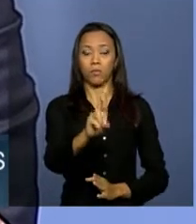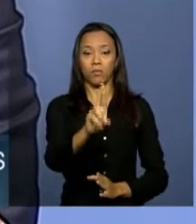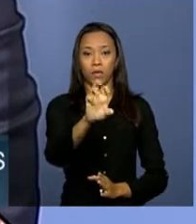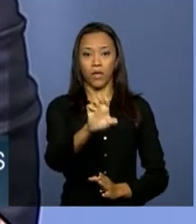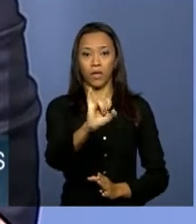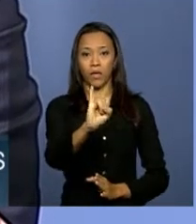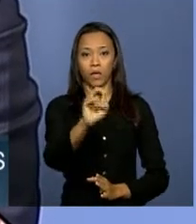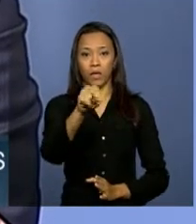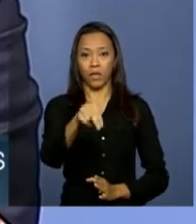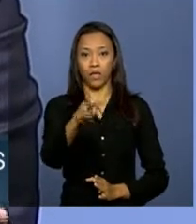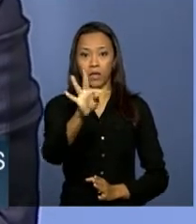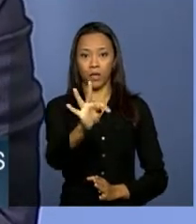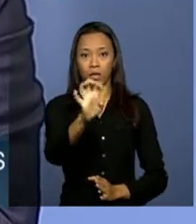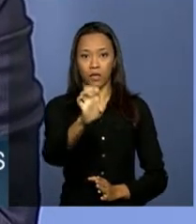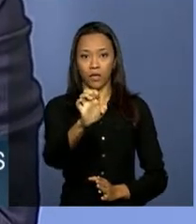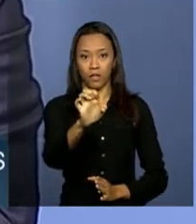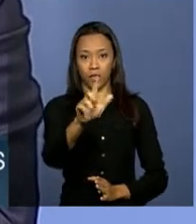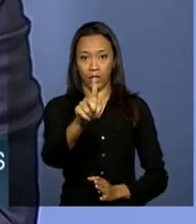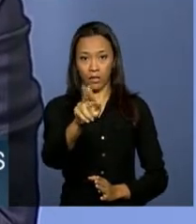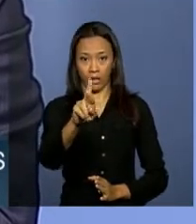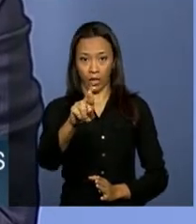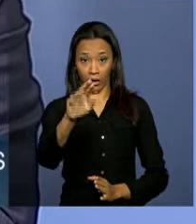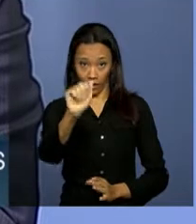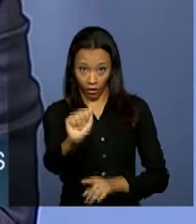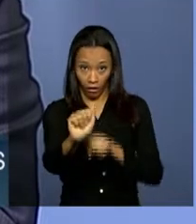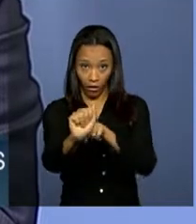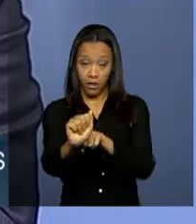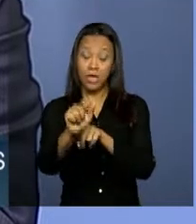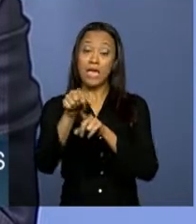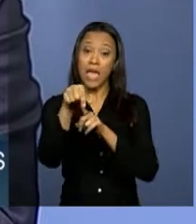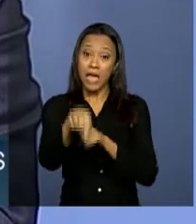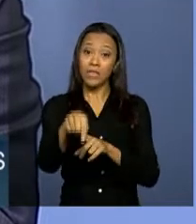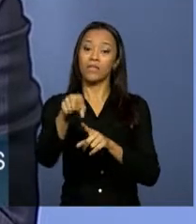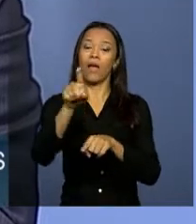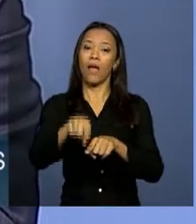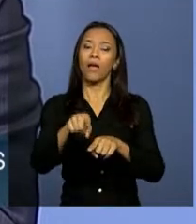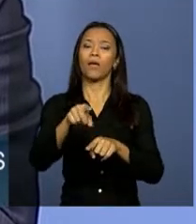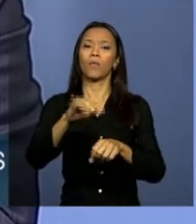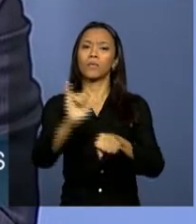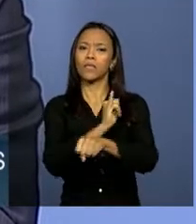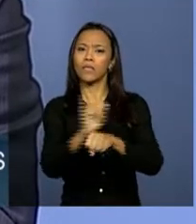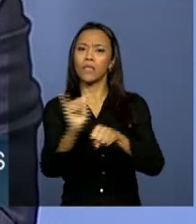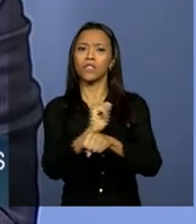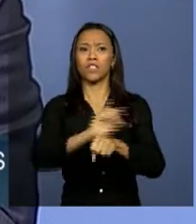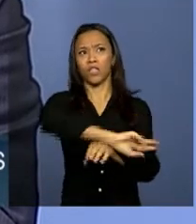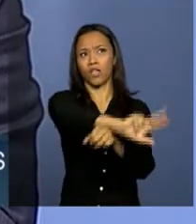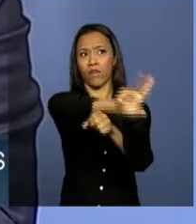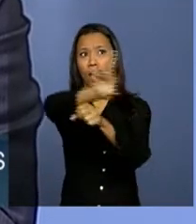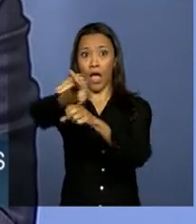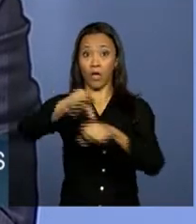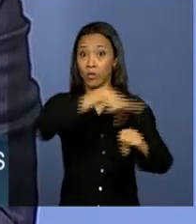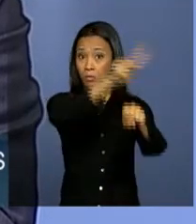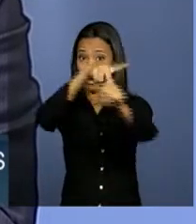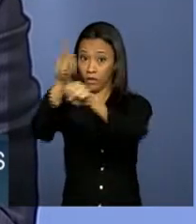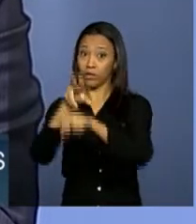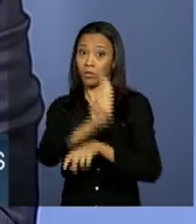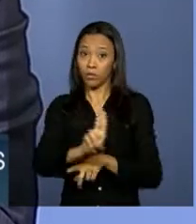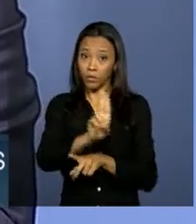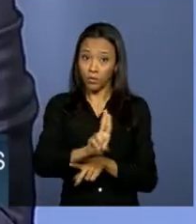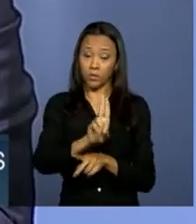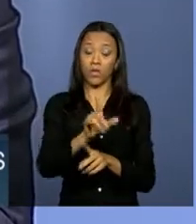E, por compreender que ele é um instrumento que todos os países utilizam, sobretudo quando tem sistemas tributários